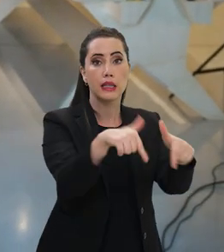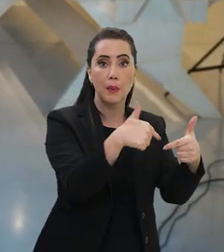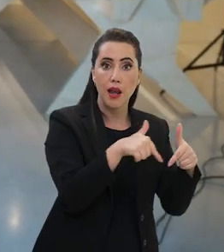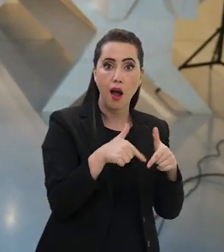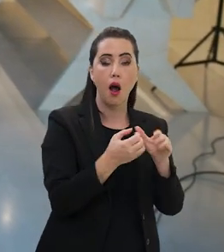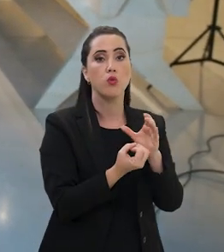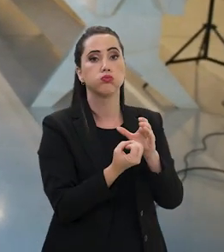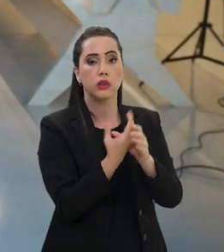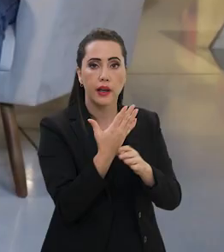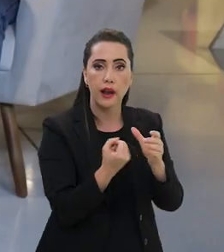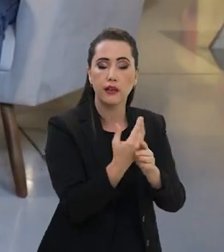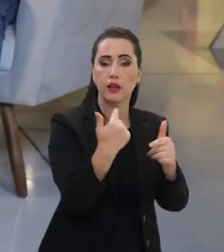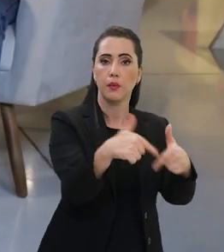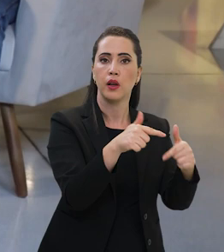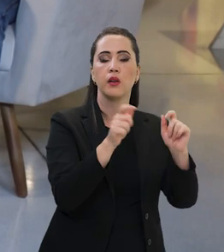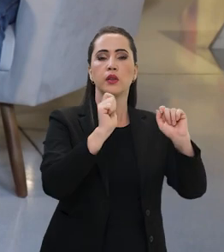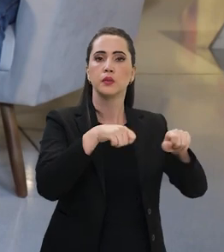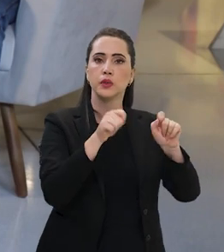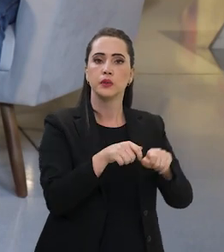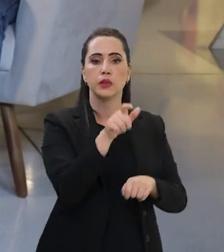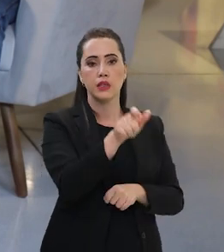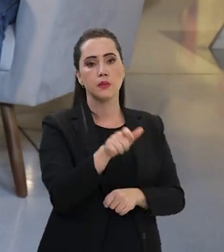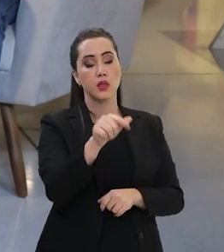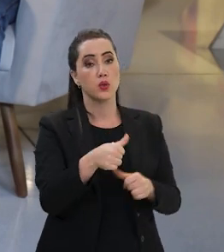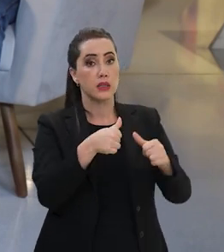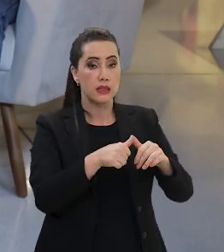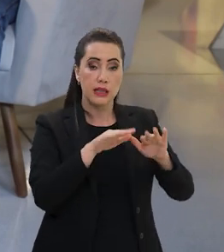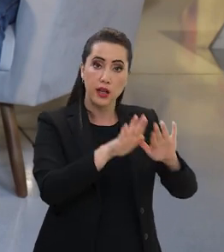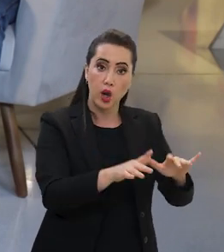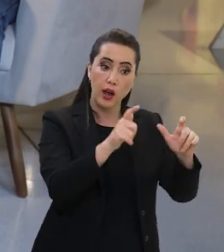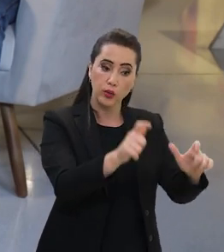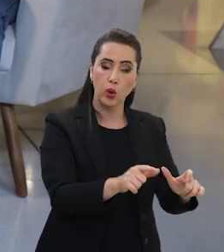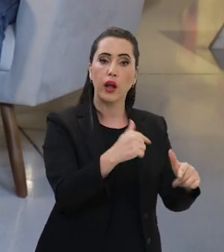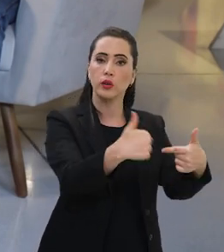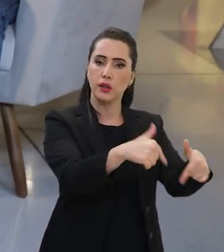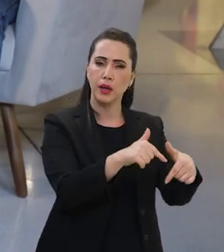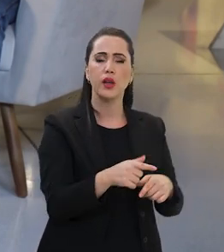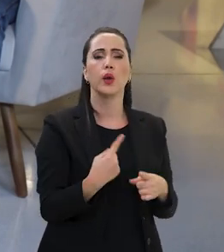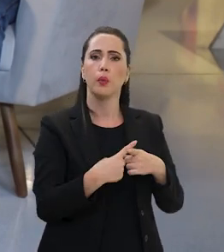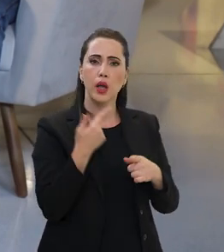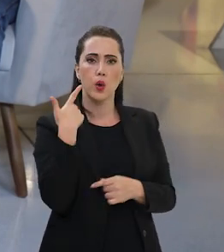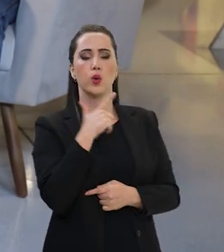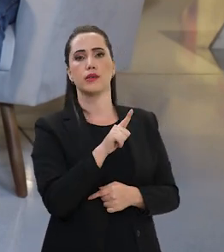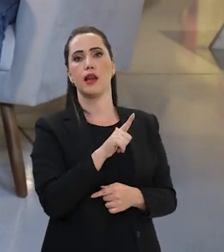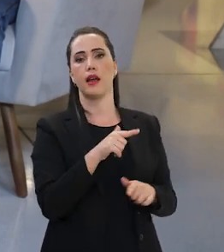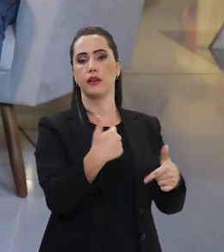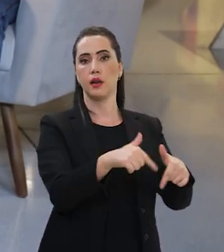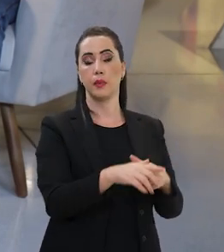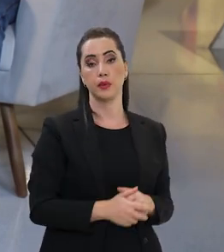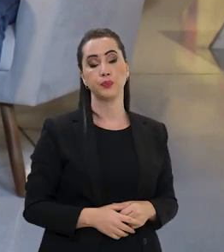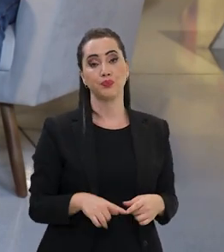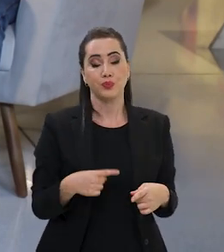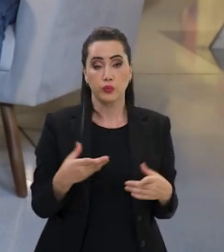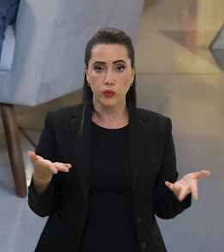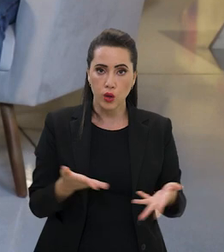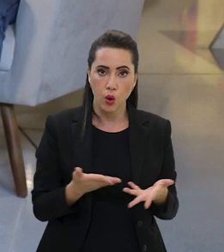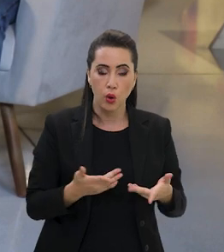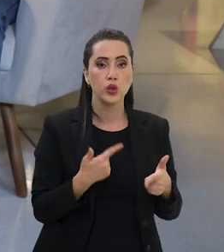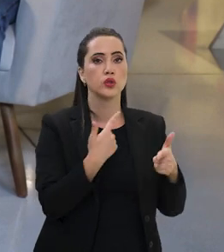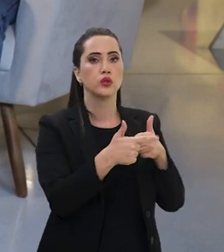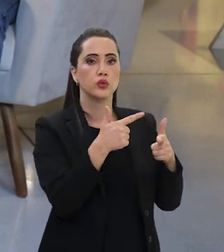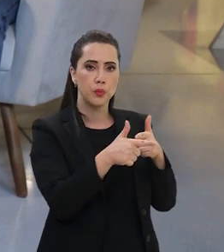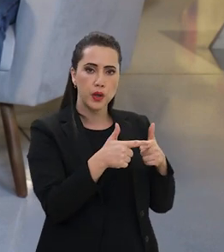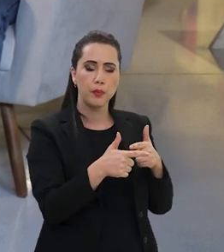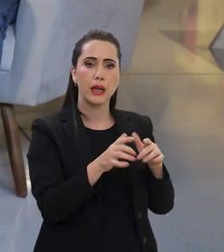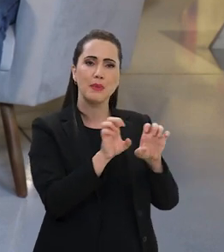um nível de empregabilidade muito grande, que tem uma possibilidade de fixar aquelas pessoas naquela terra. Porque nós temos